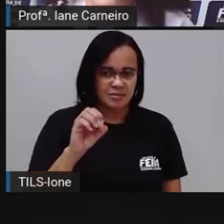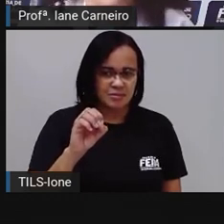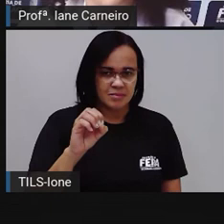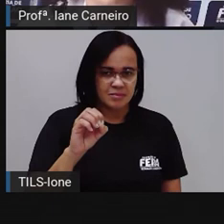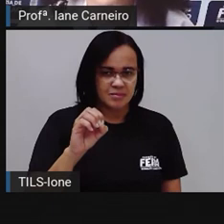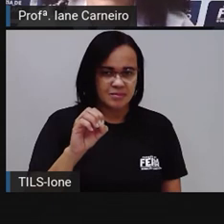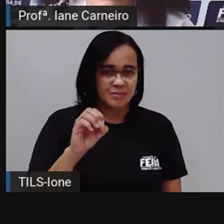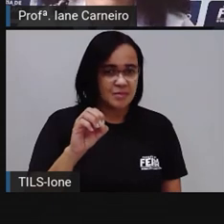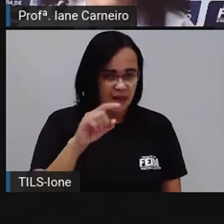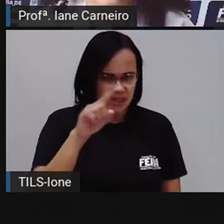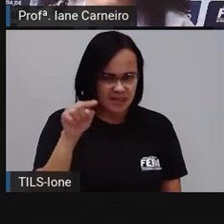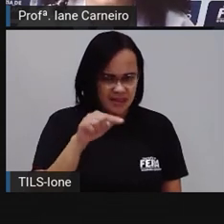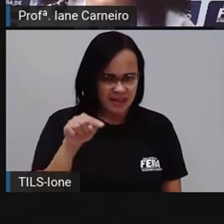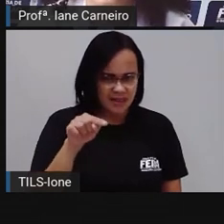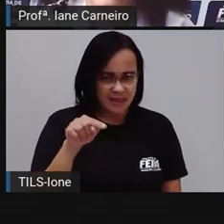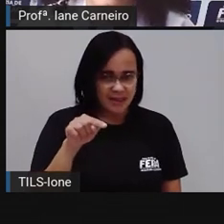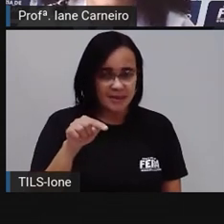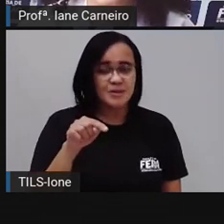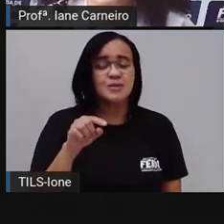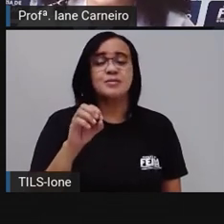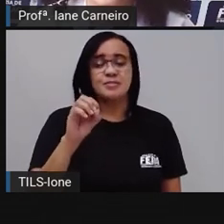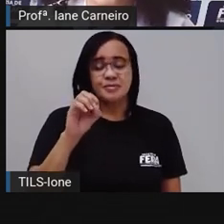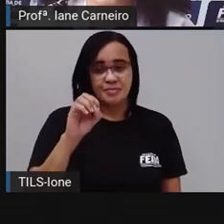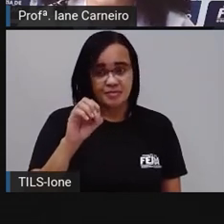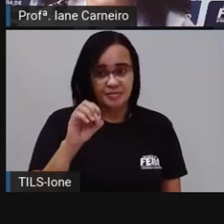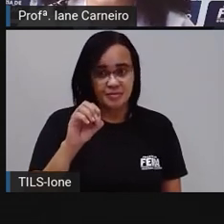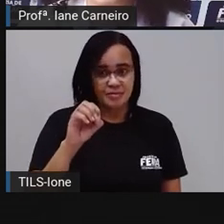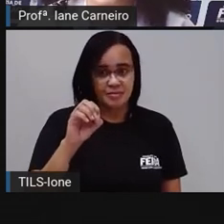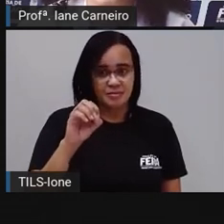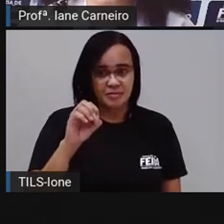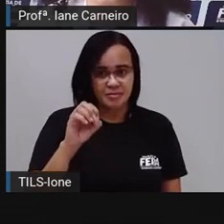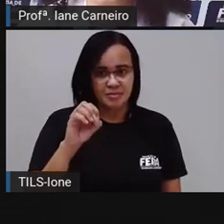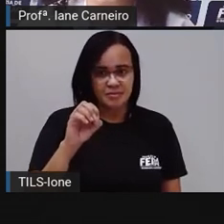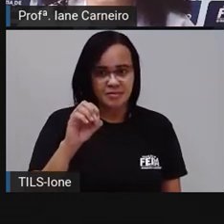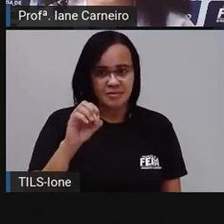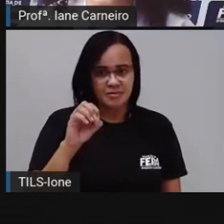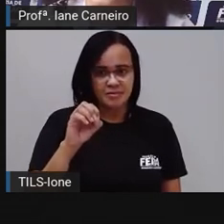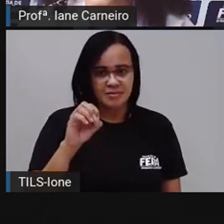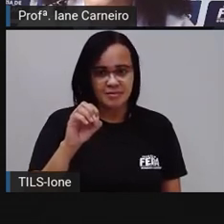Não é com Z. Será que é com a... Que letra?